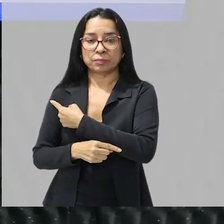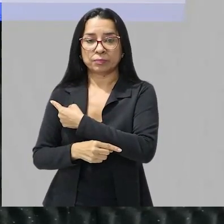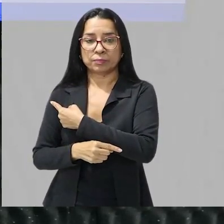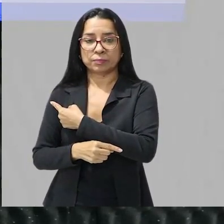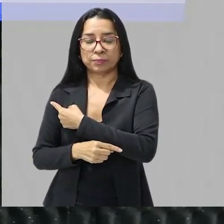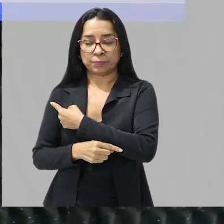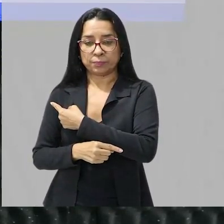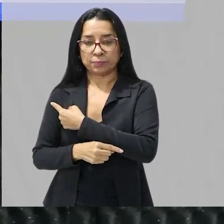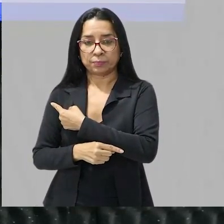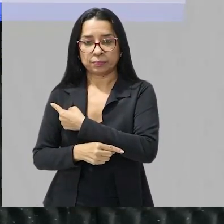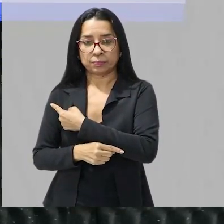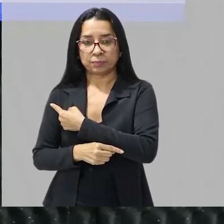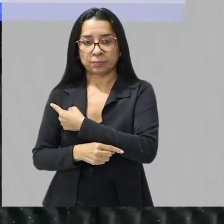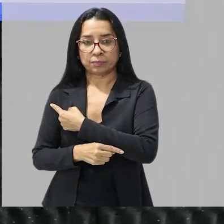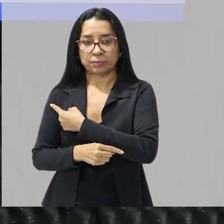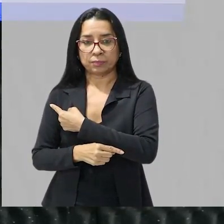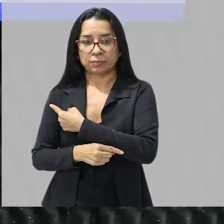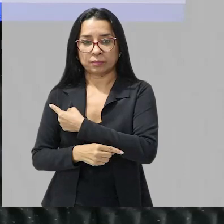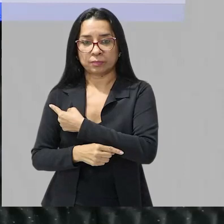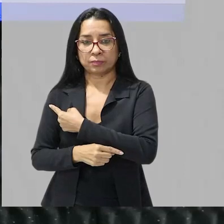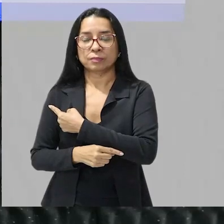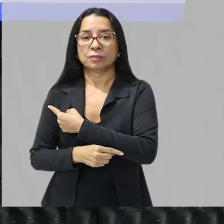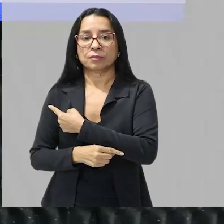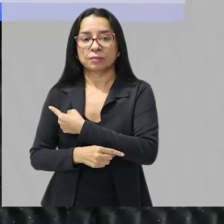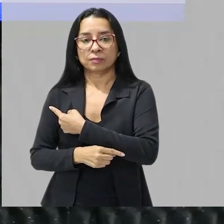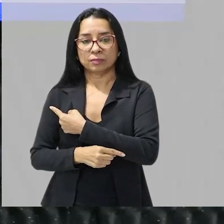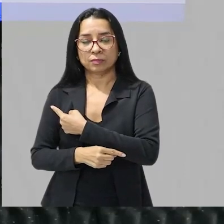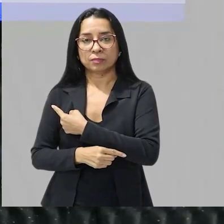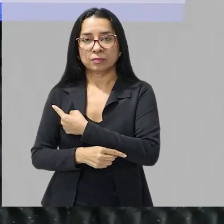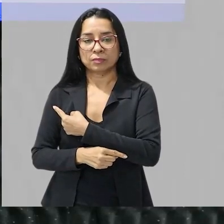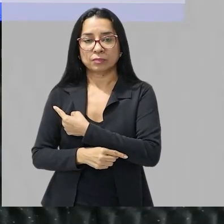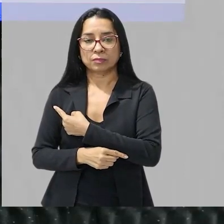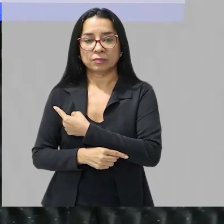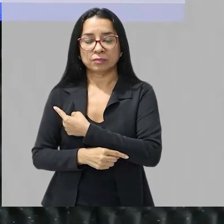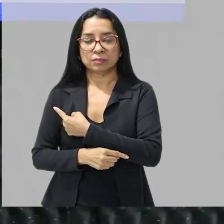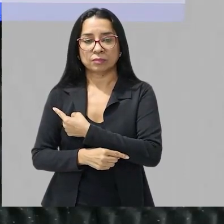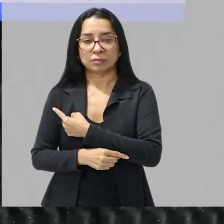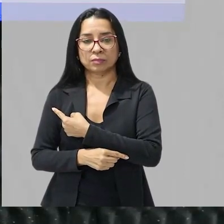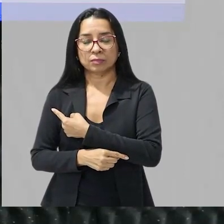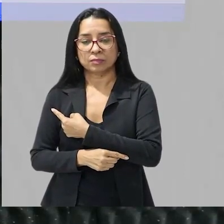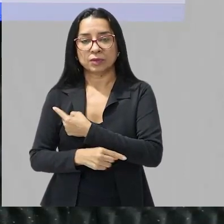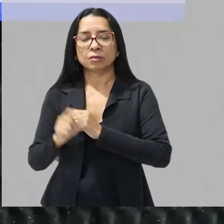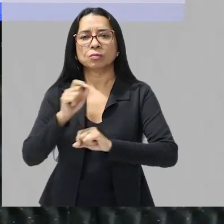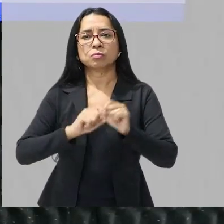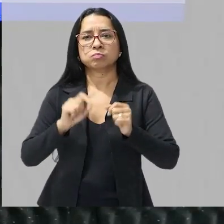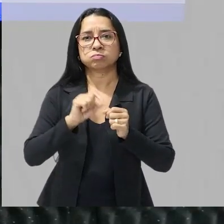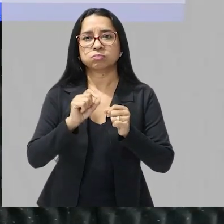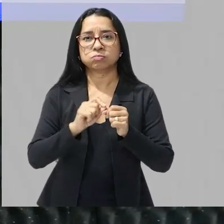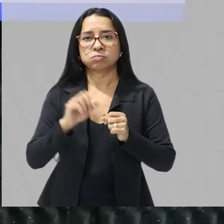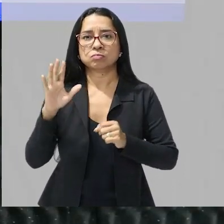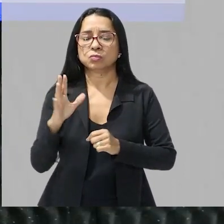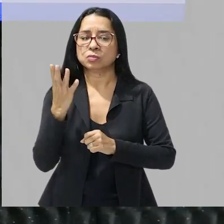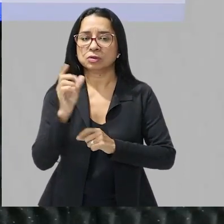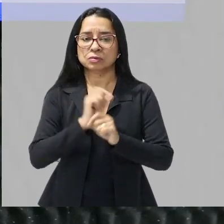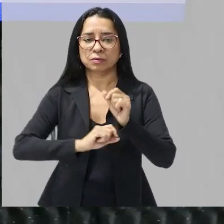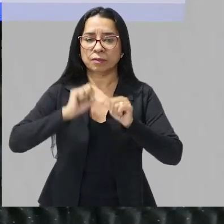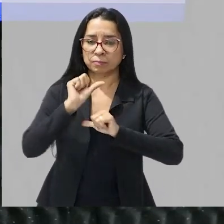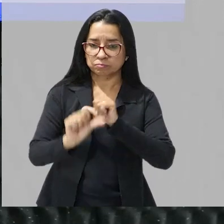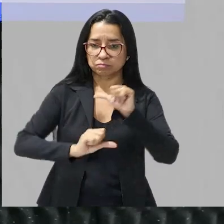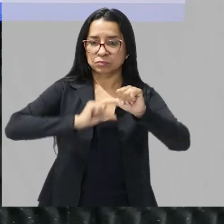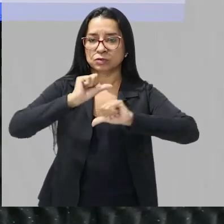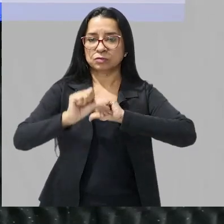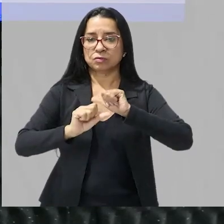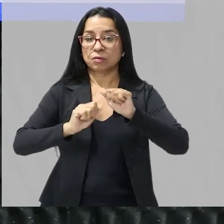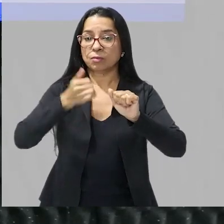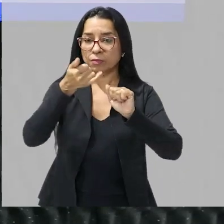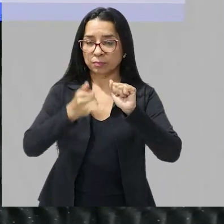hidroxilase tá vou até falar devagarzinho pra vocês fenilalanina hidroxilase o que que ela faz ela converte esse